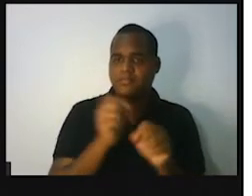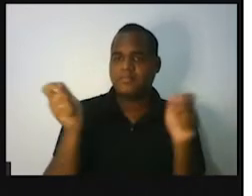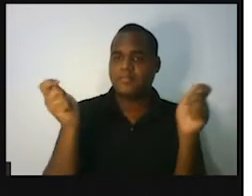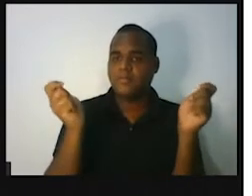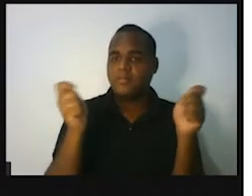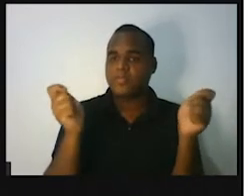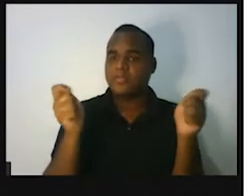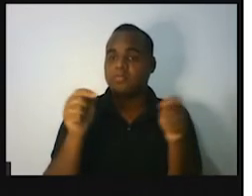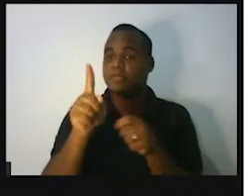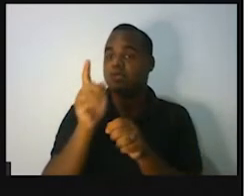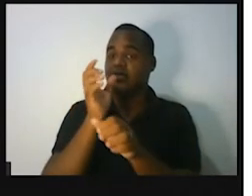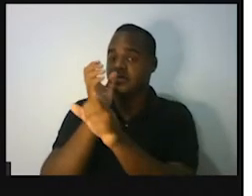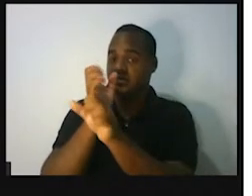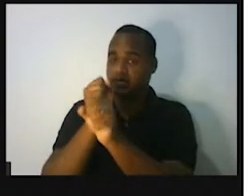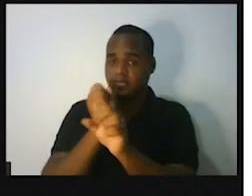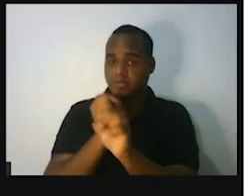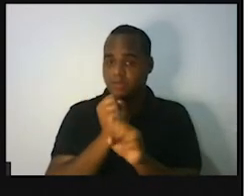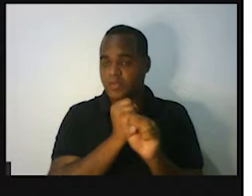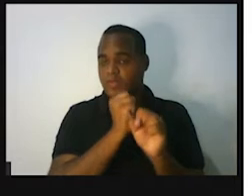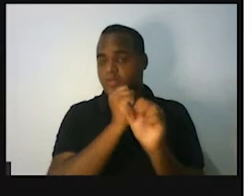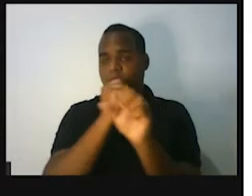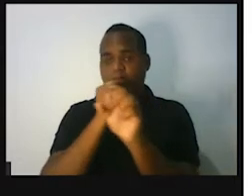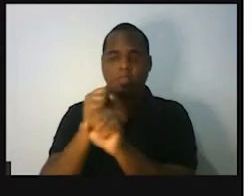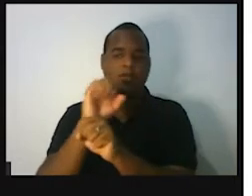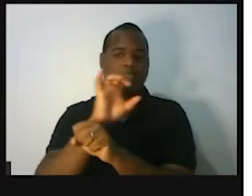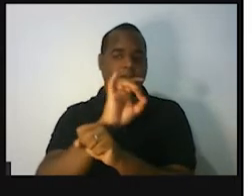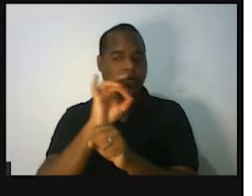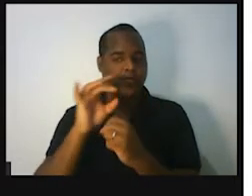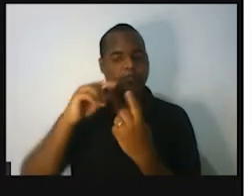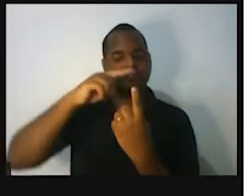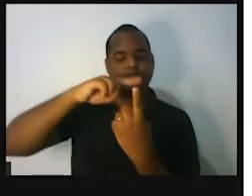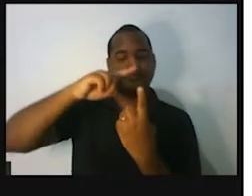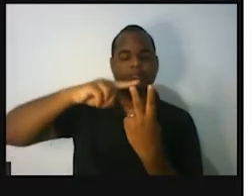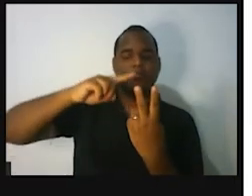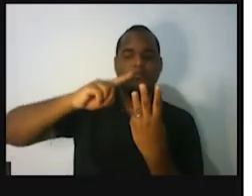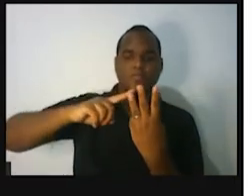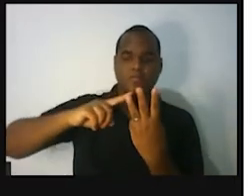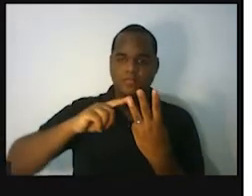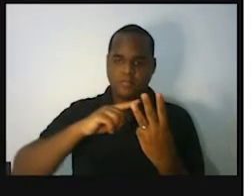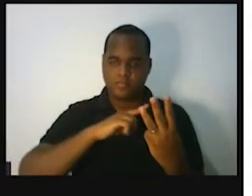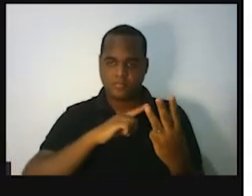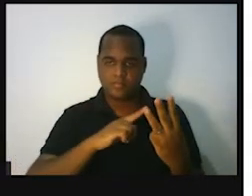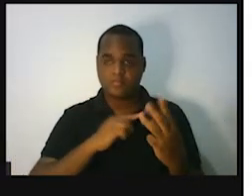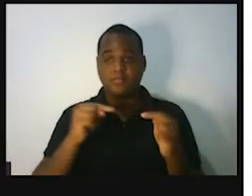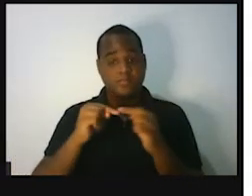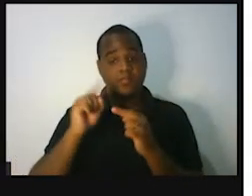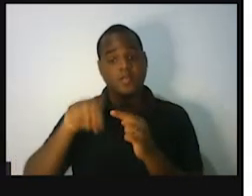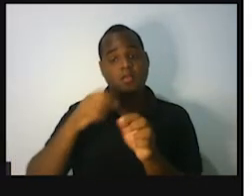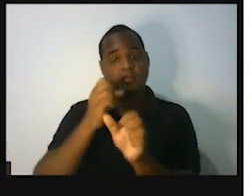soma as notas de todas as unidades. Nesse meu exemplo, deu 22.